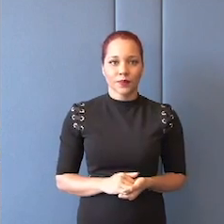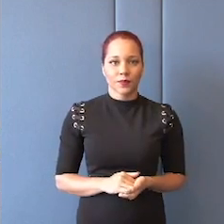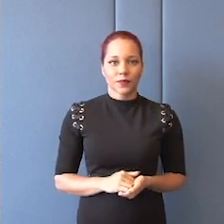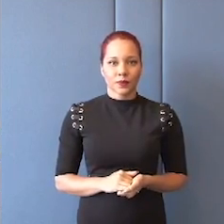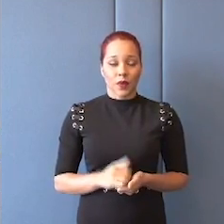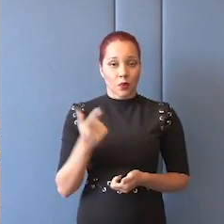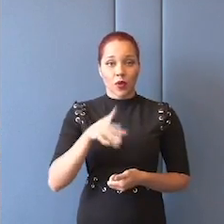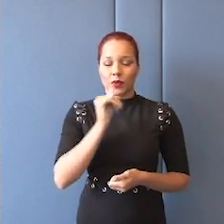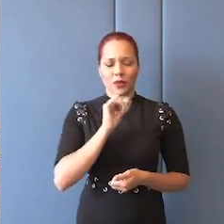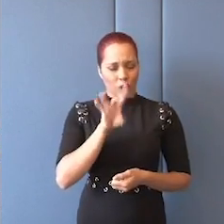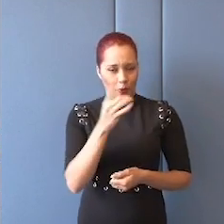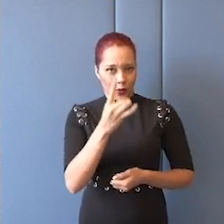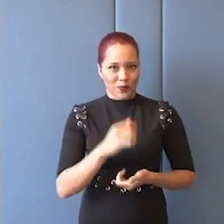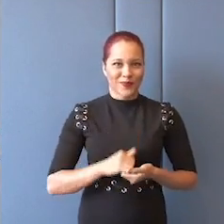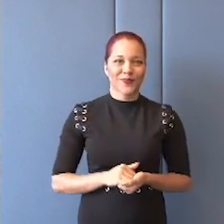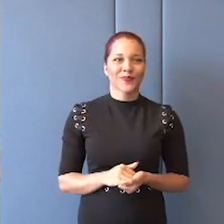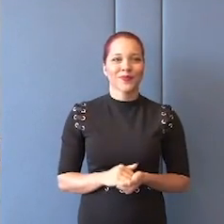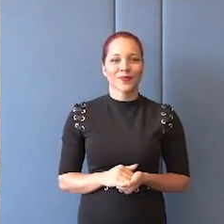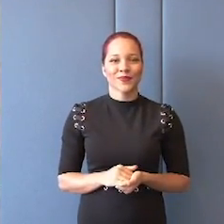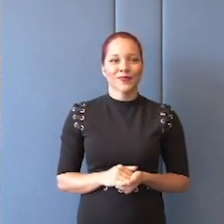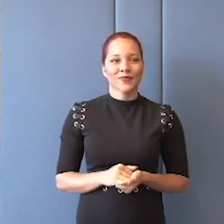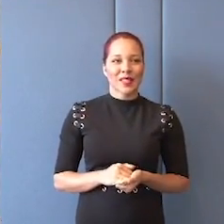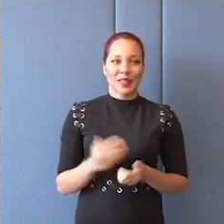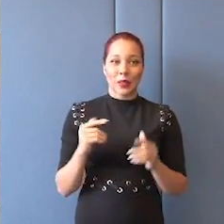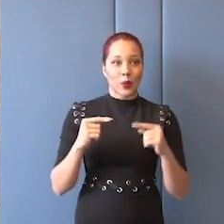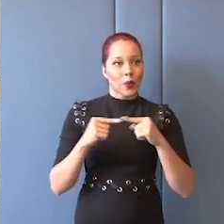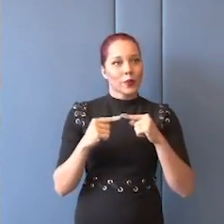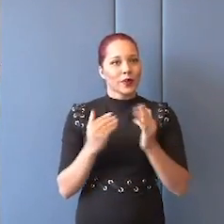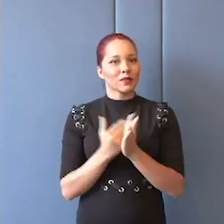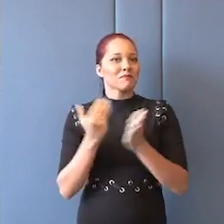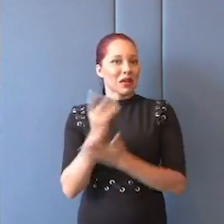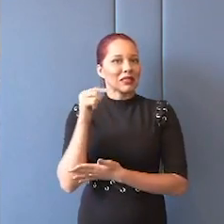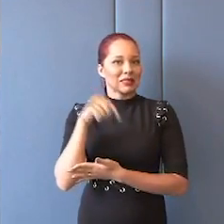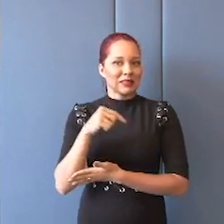E outro exemplo, só mais um, que é mais a ver conosco aqui,